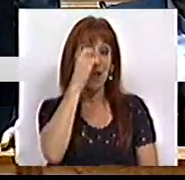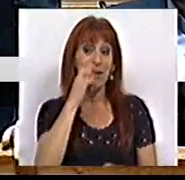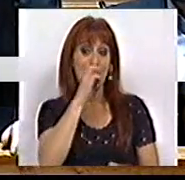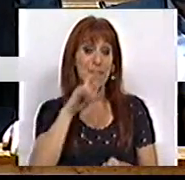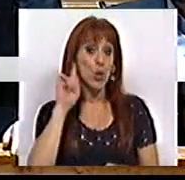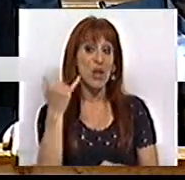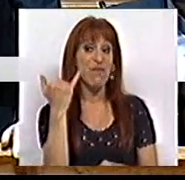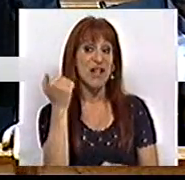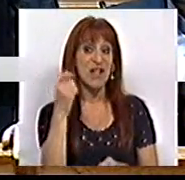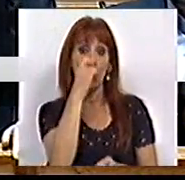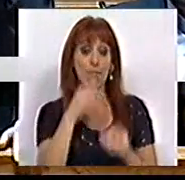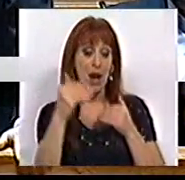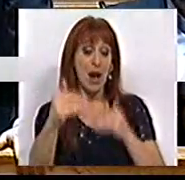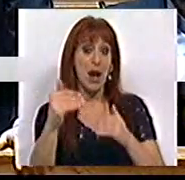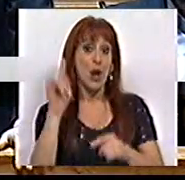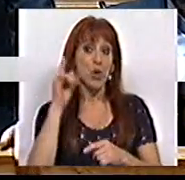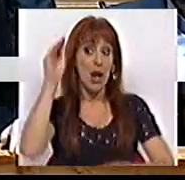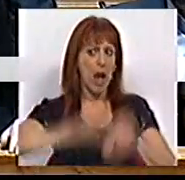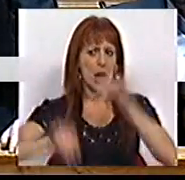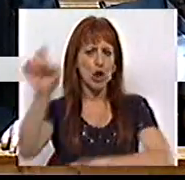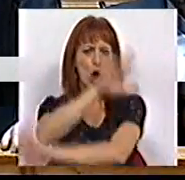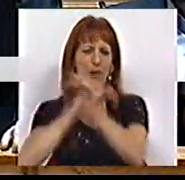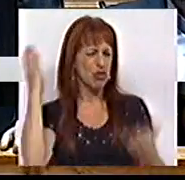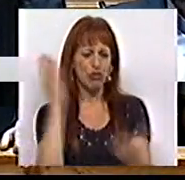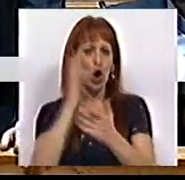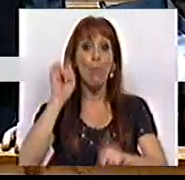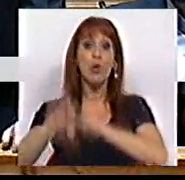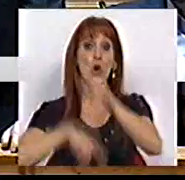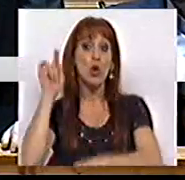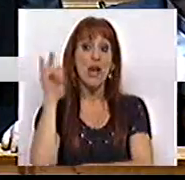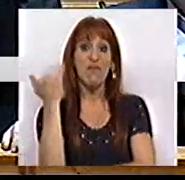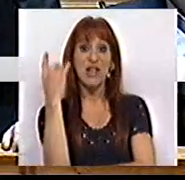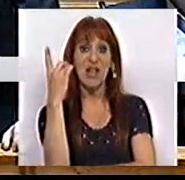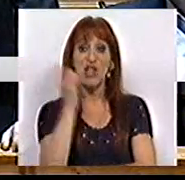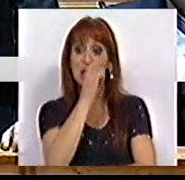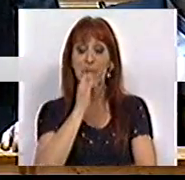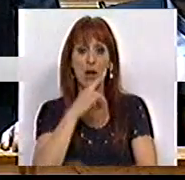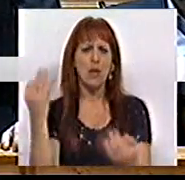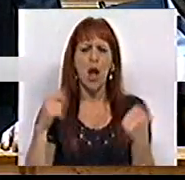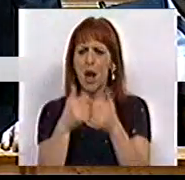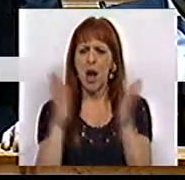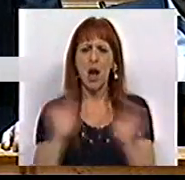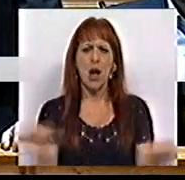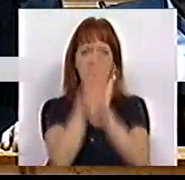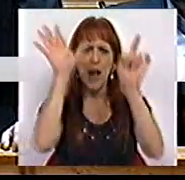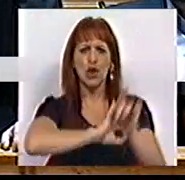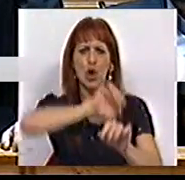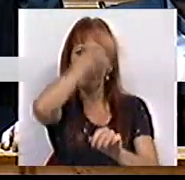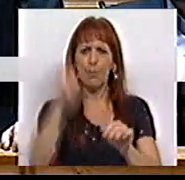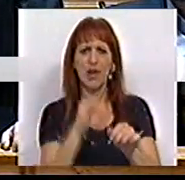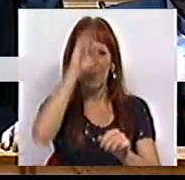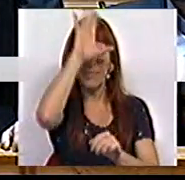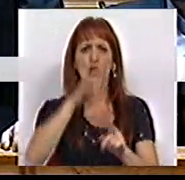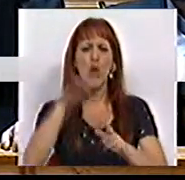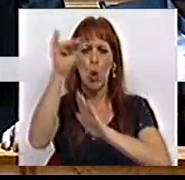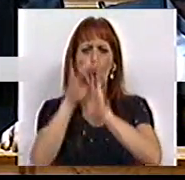maio e o dia 25 de maio, que é o dia das eleições europeias. Porque no dia 26 de maio, é evidente para todos, Sr. Primeiro-Ministro, Sr. Vice